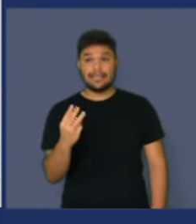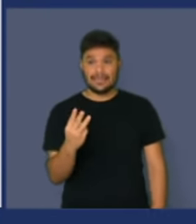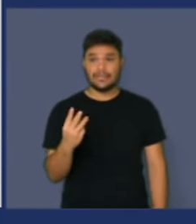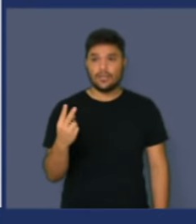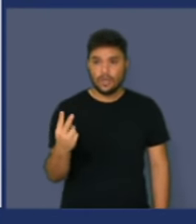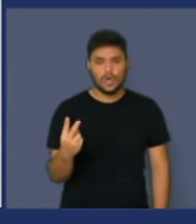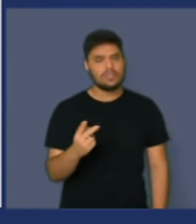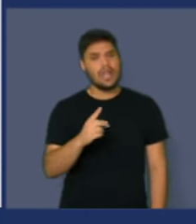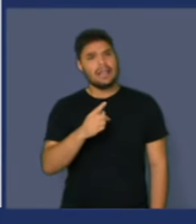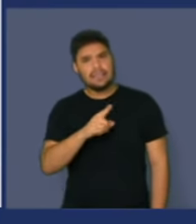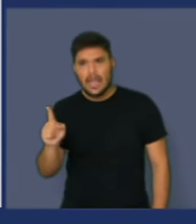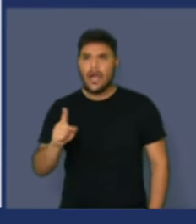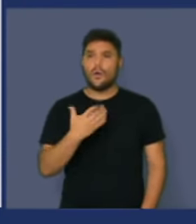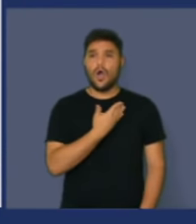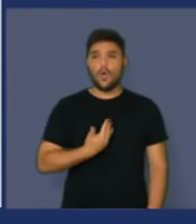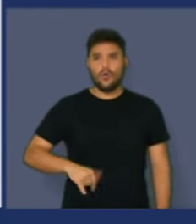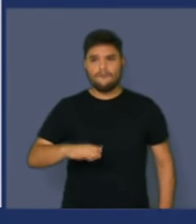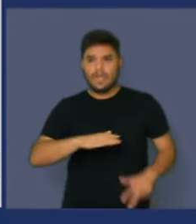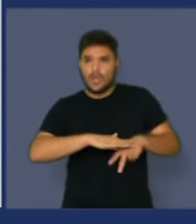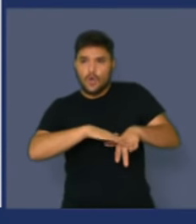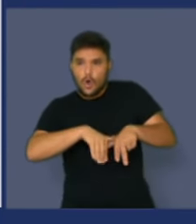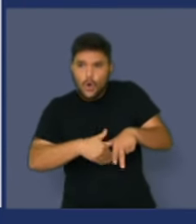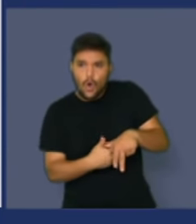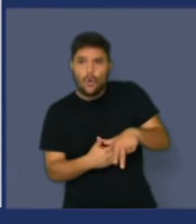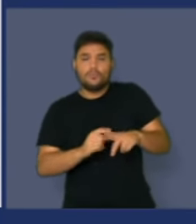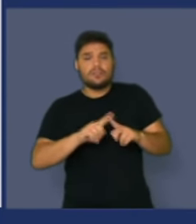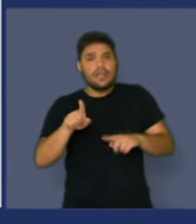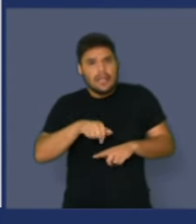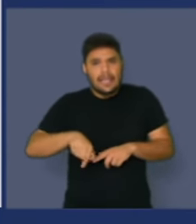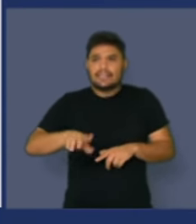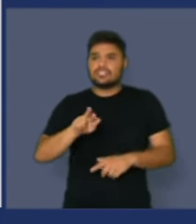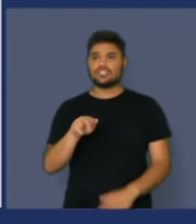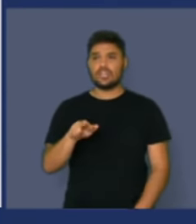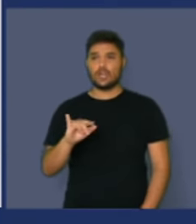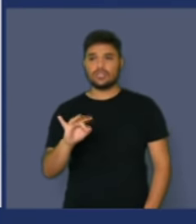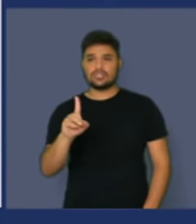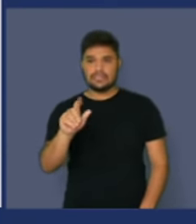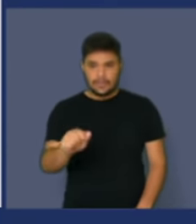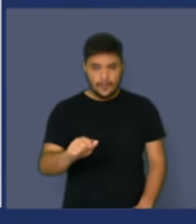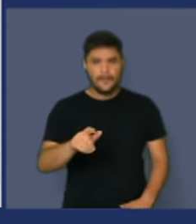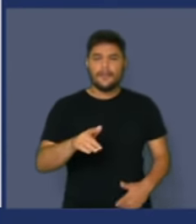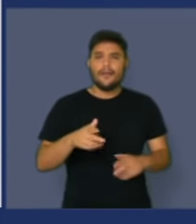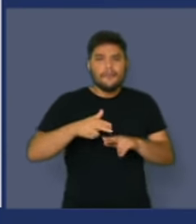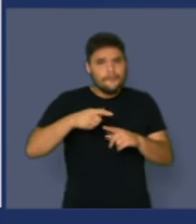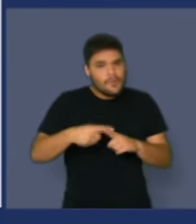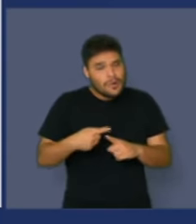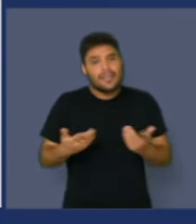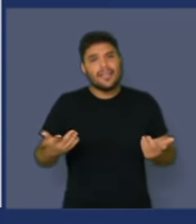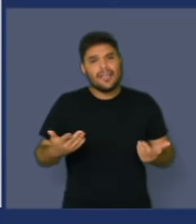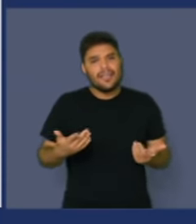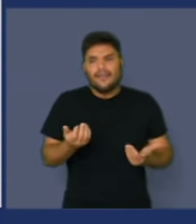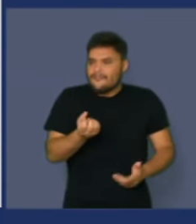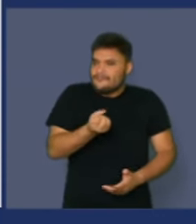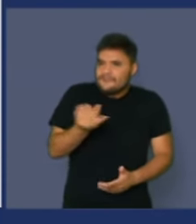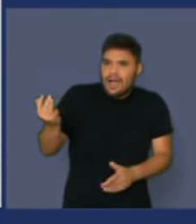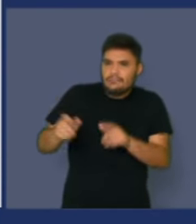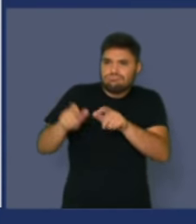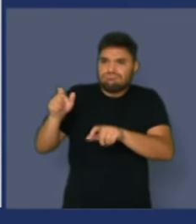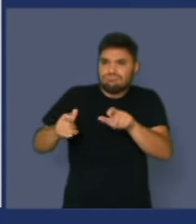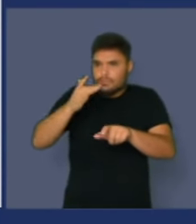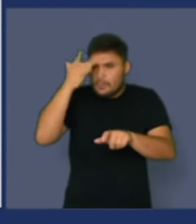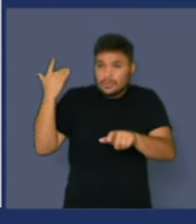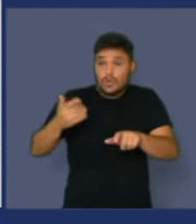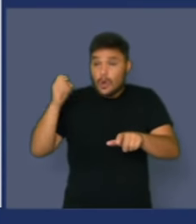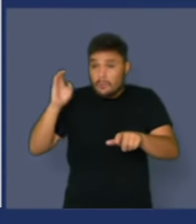não ao governo corrupto, não a esse governo genocida, seu presidente. Porque são milhões de brasileiros passando